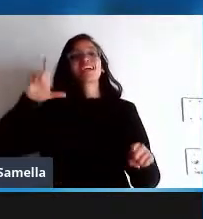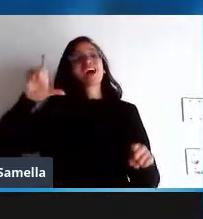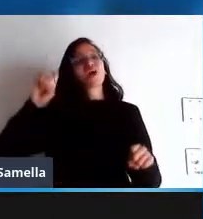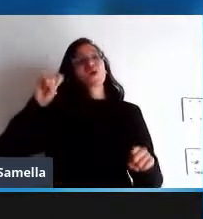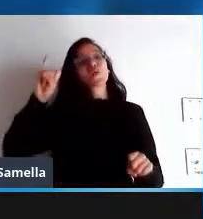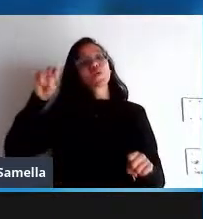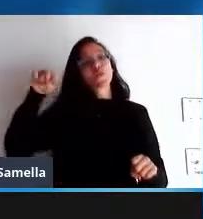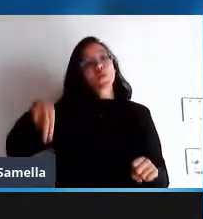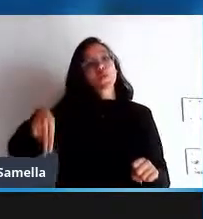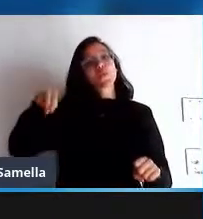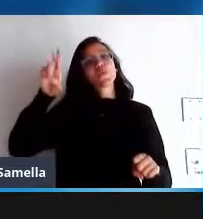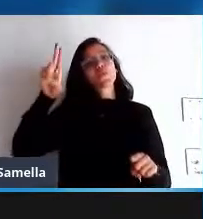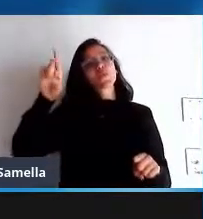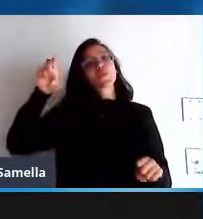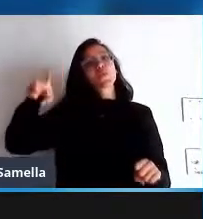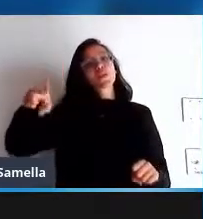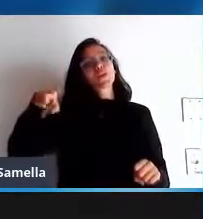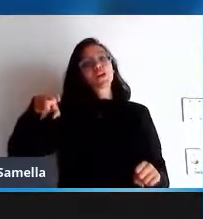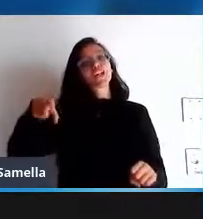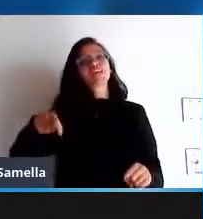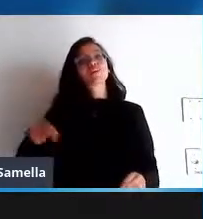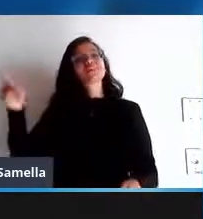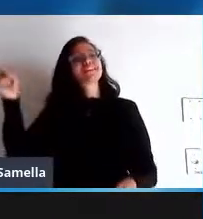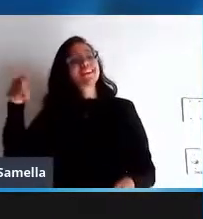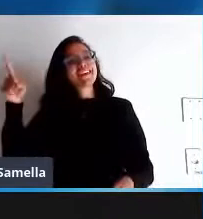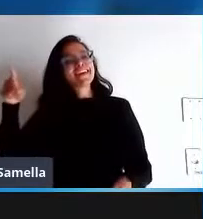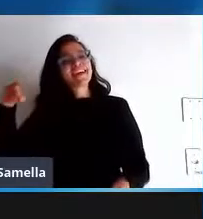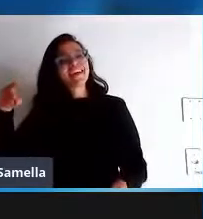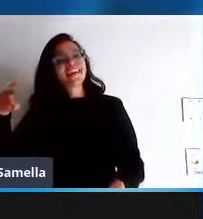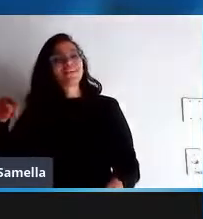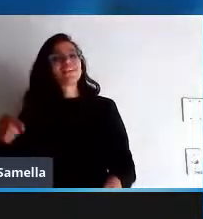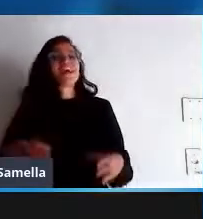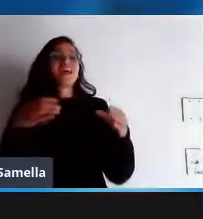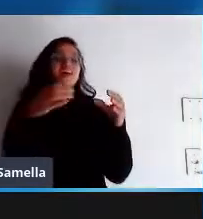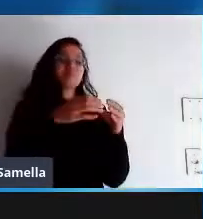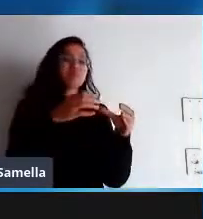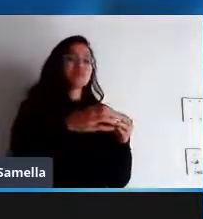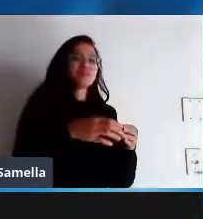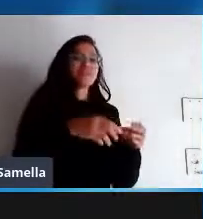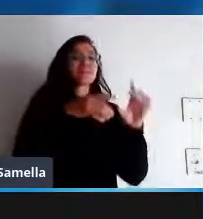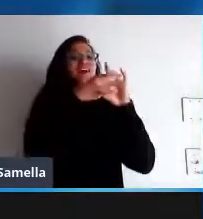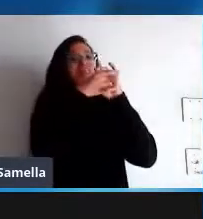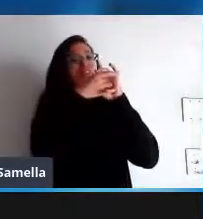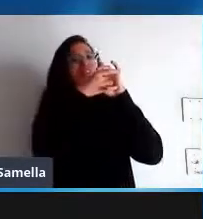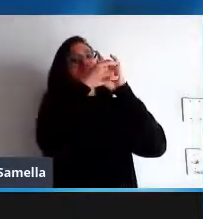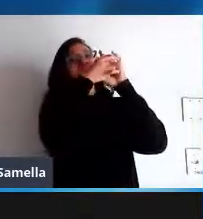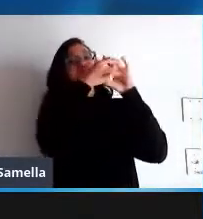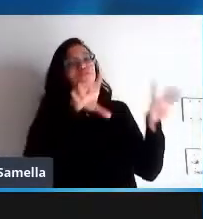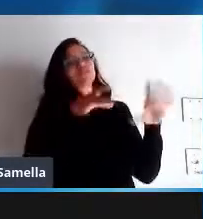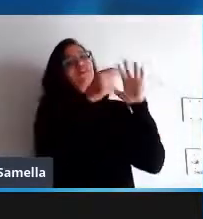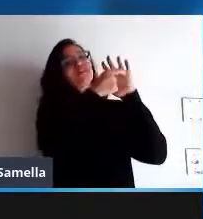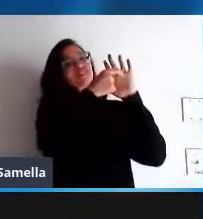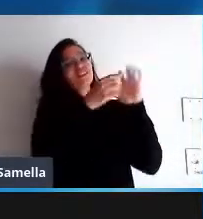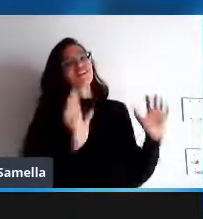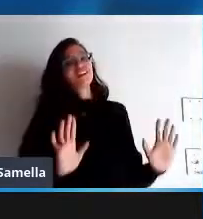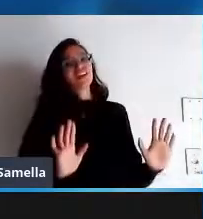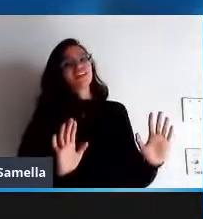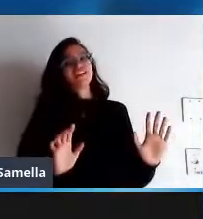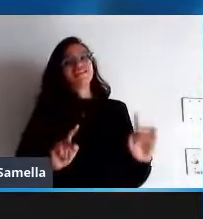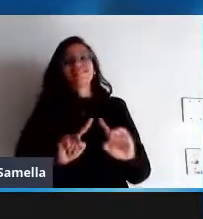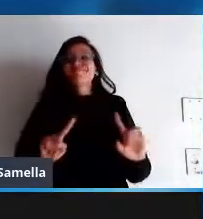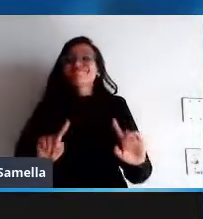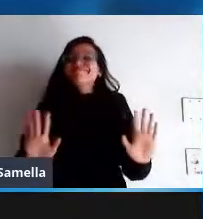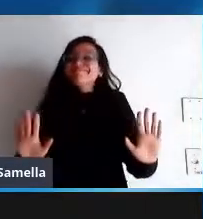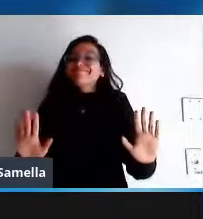todos esses aspectos é sim assunto de comunidade de software livre ok e aqui não sobra para ninguém